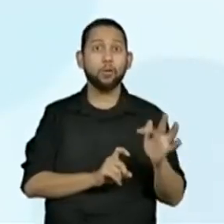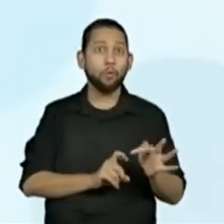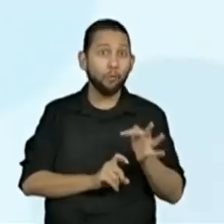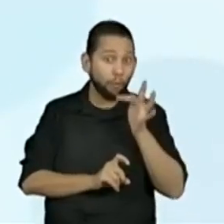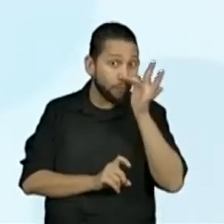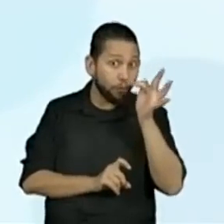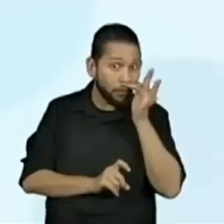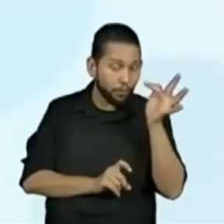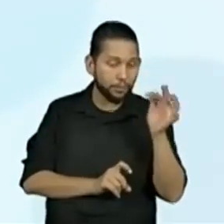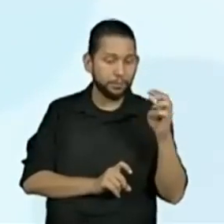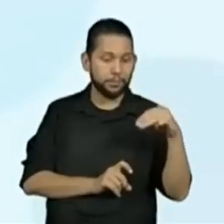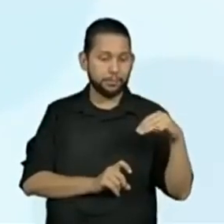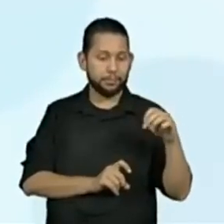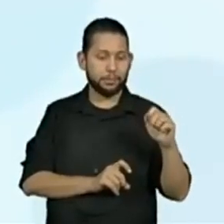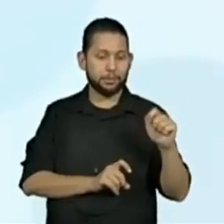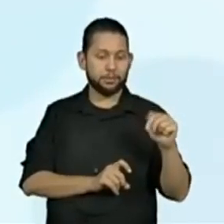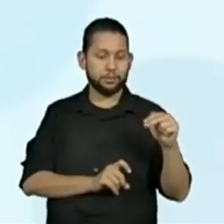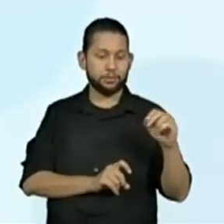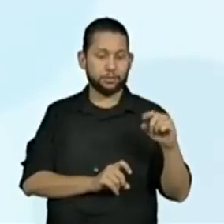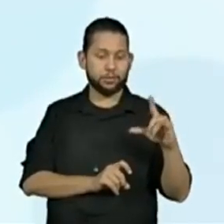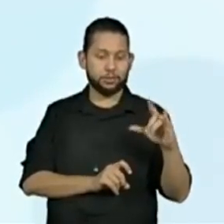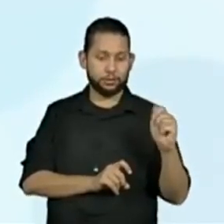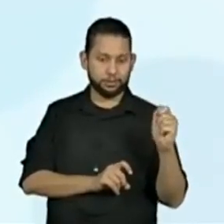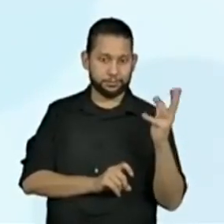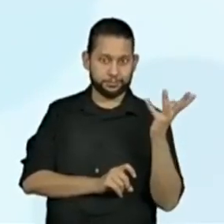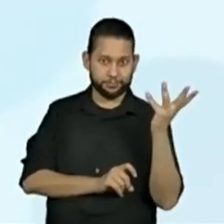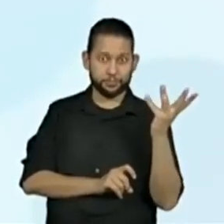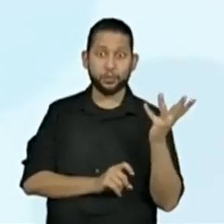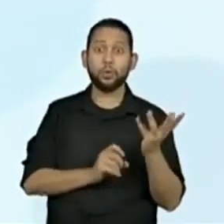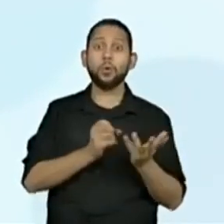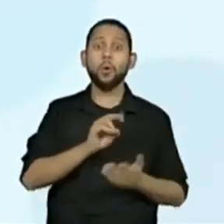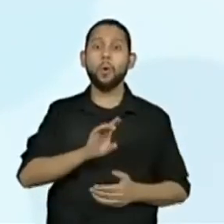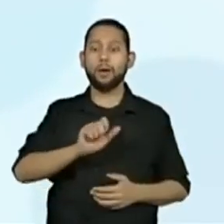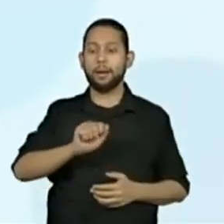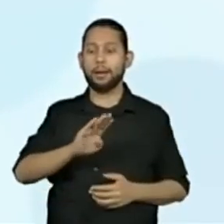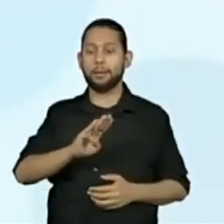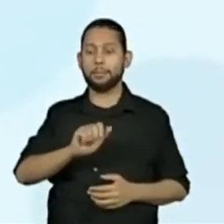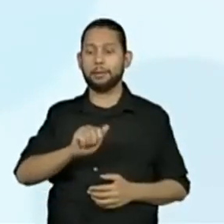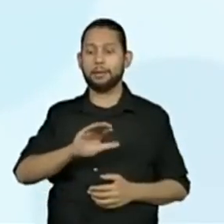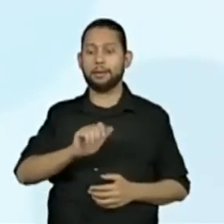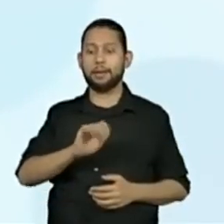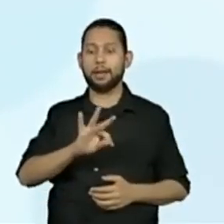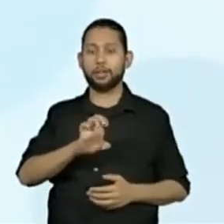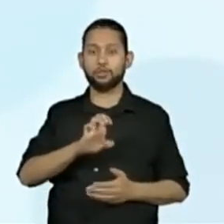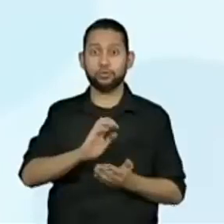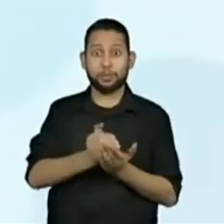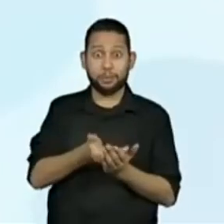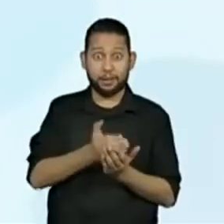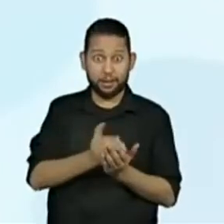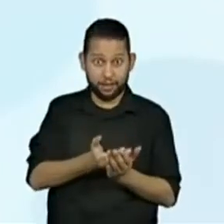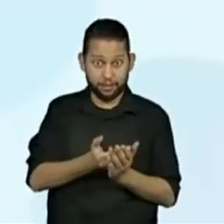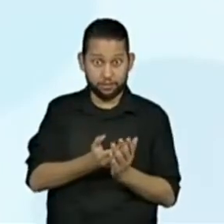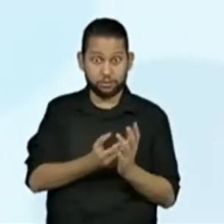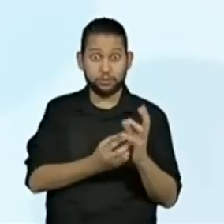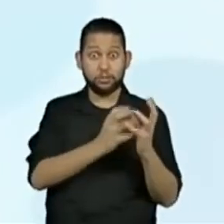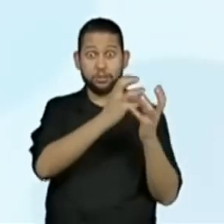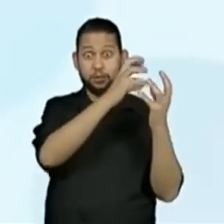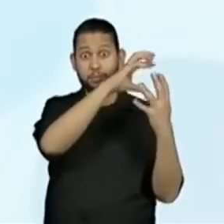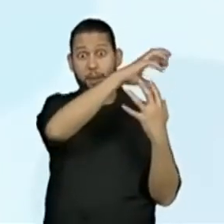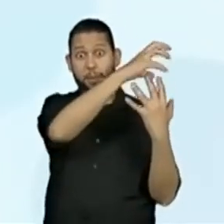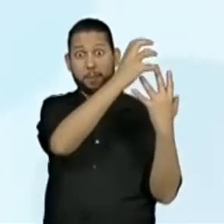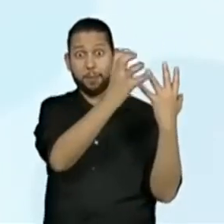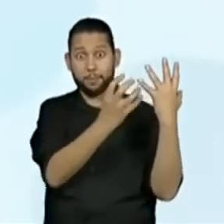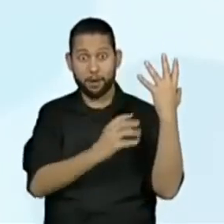abacateiros como alimento. A borboleta pseudolicaína marcis